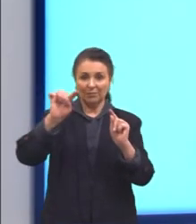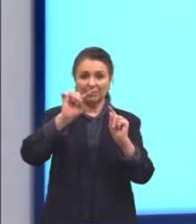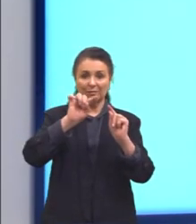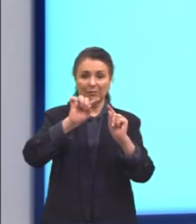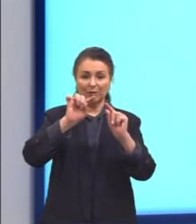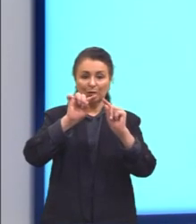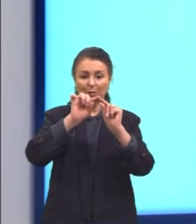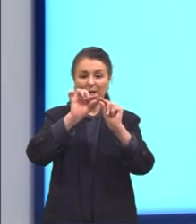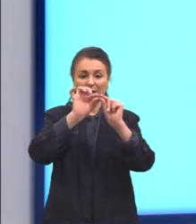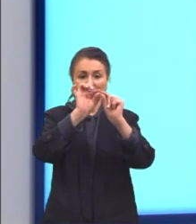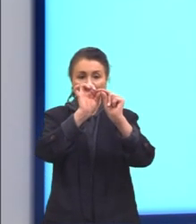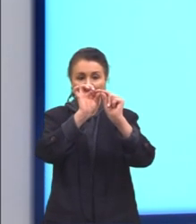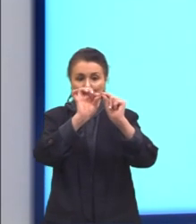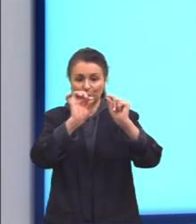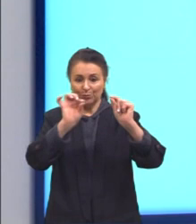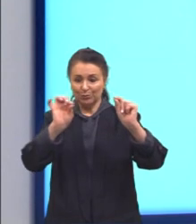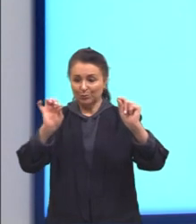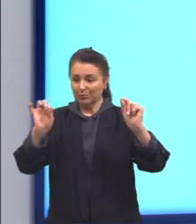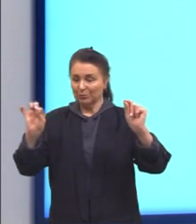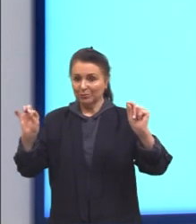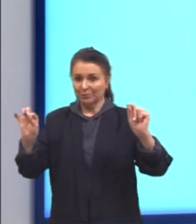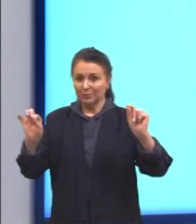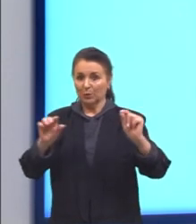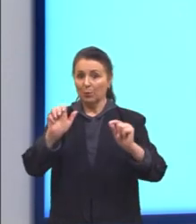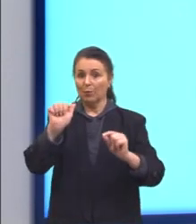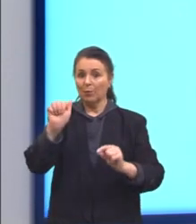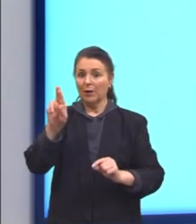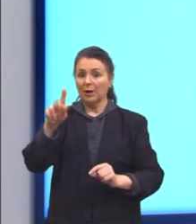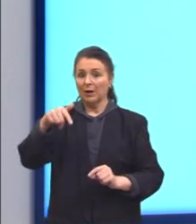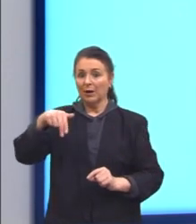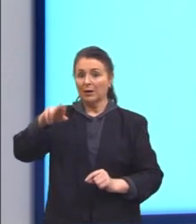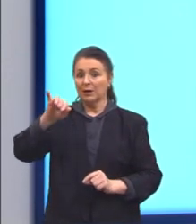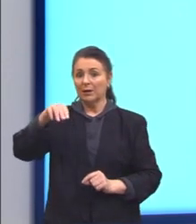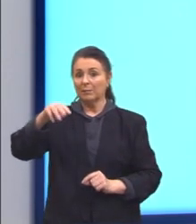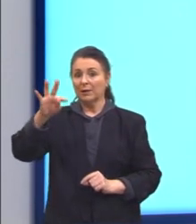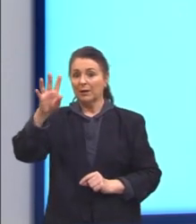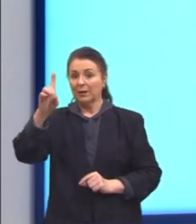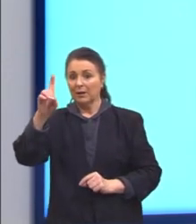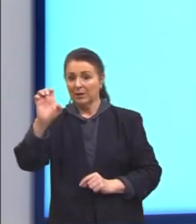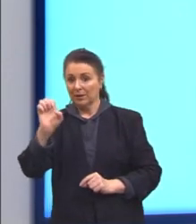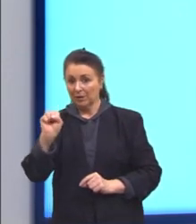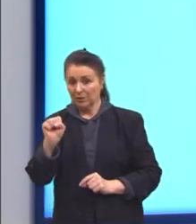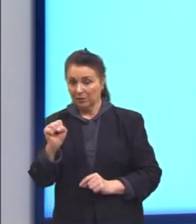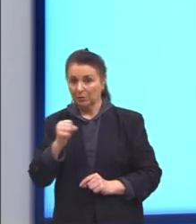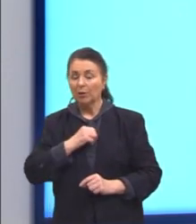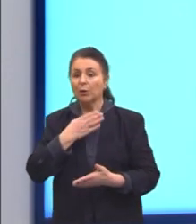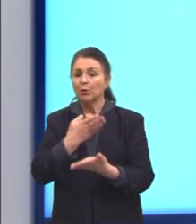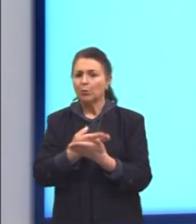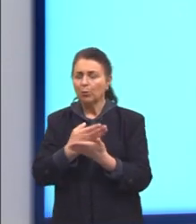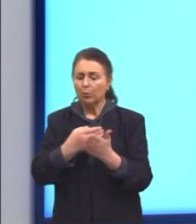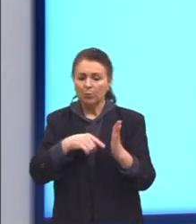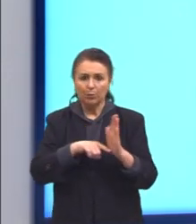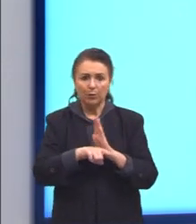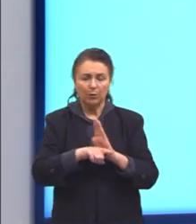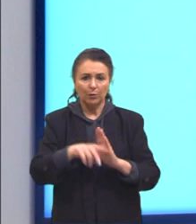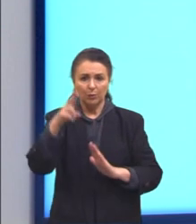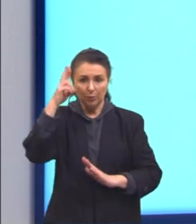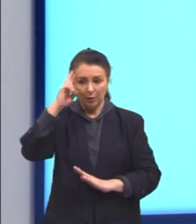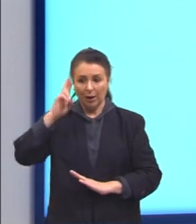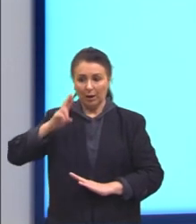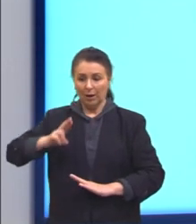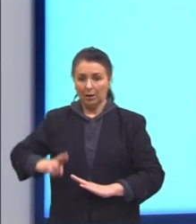O matemático e filósofo grego Arquimedes, em um de seus estudos, percebeu que a razão entre o